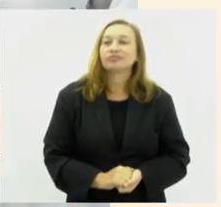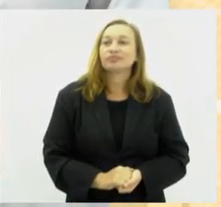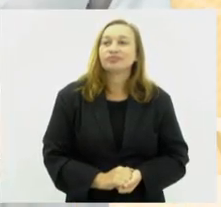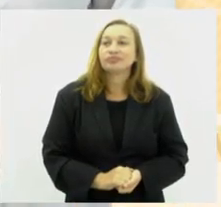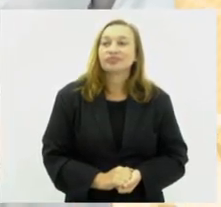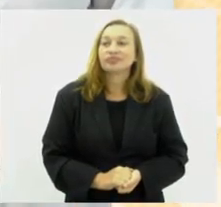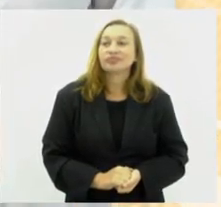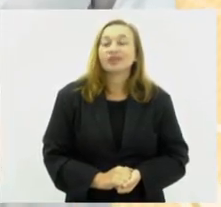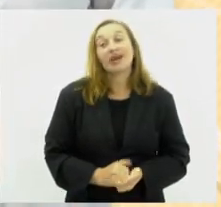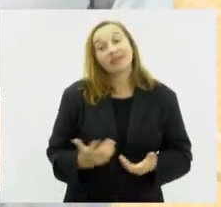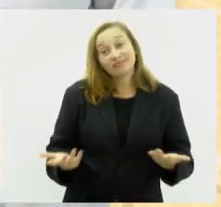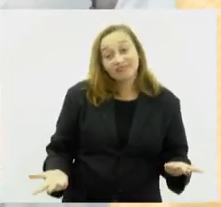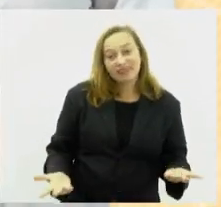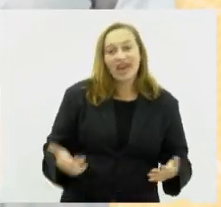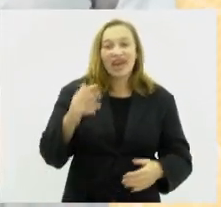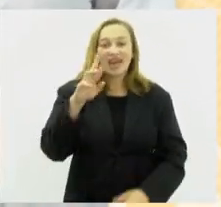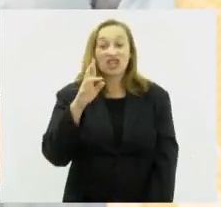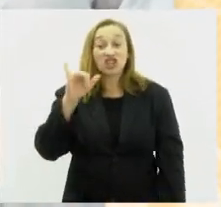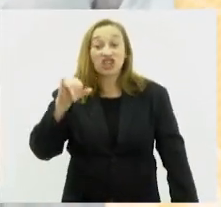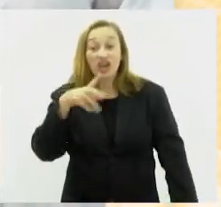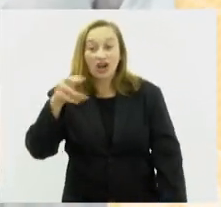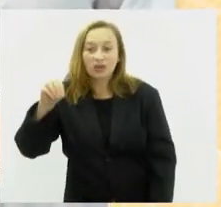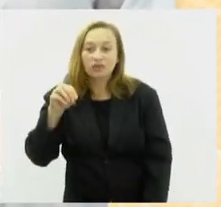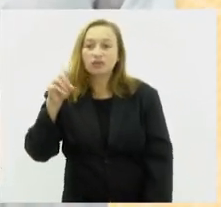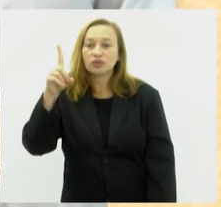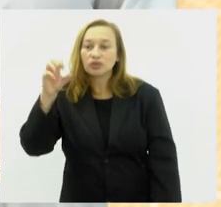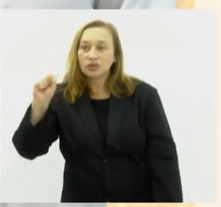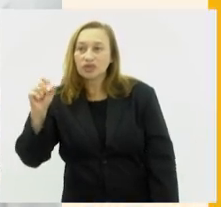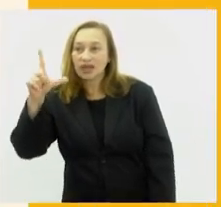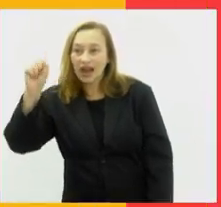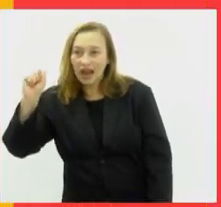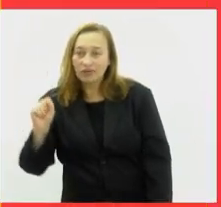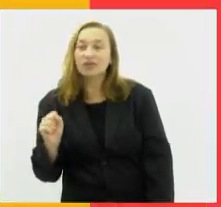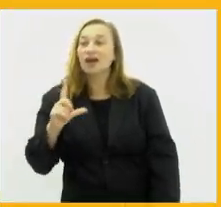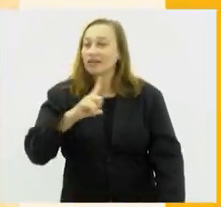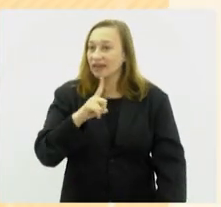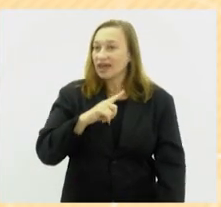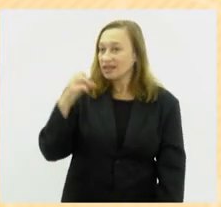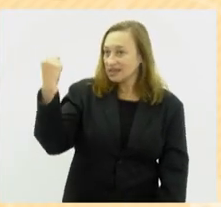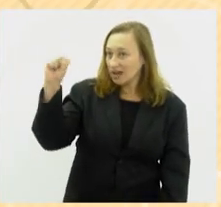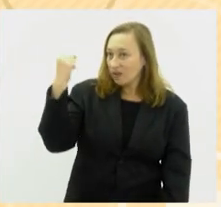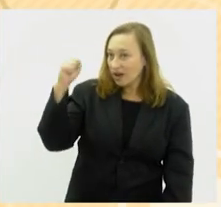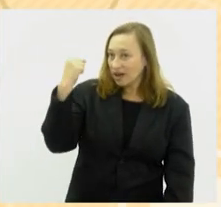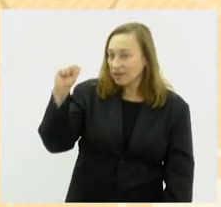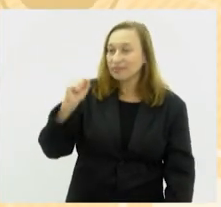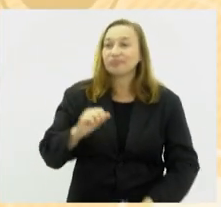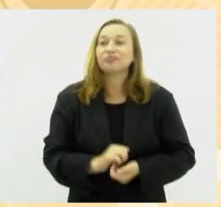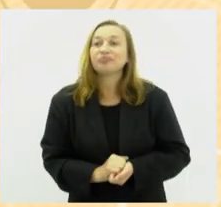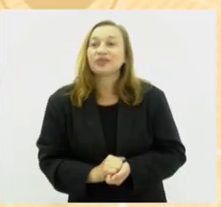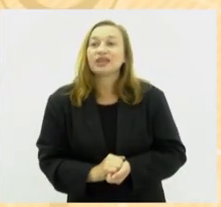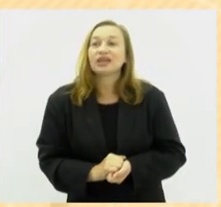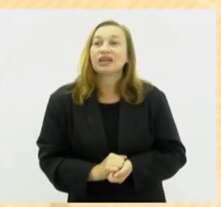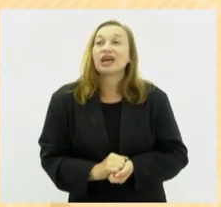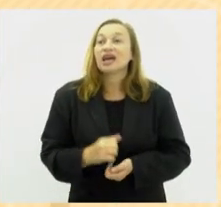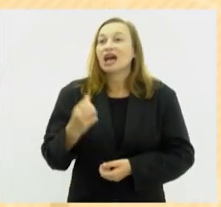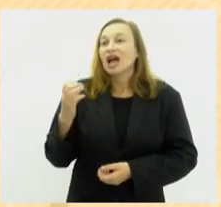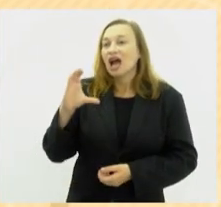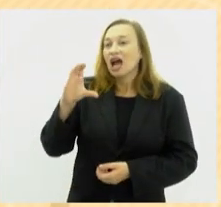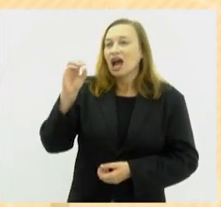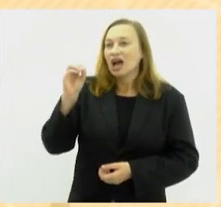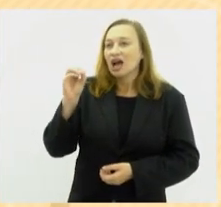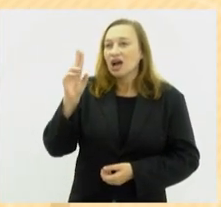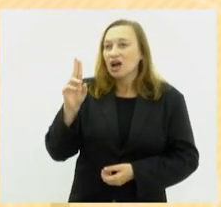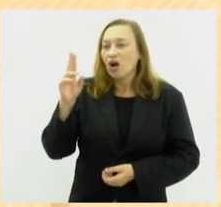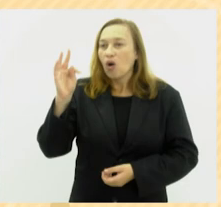E na região dos lagos, tem programação especial em Sacuarema. O Sacuarema Country Fest vai até o dia